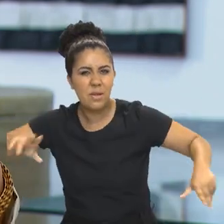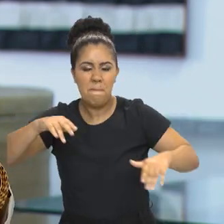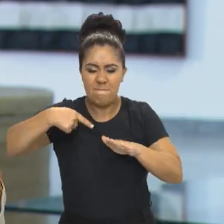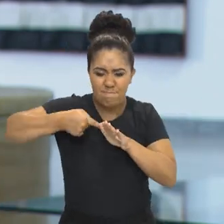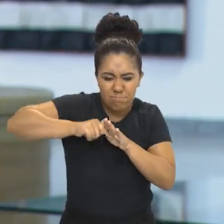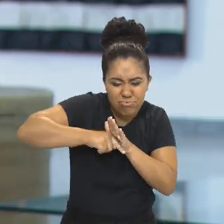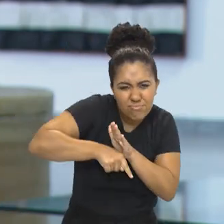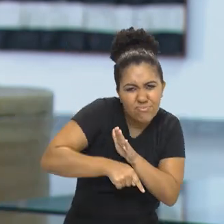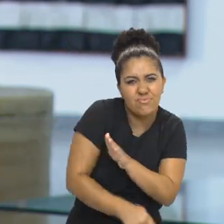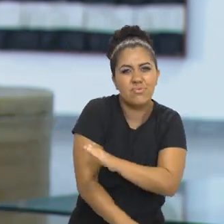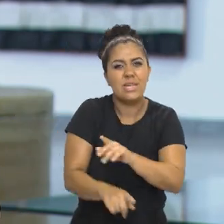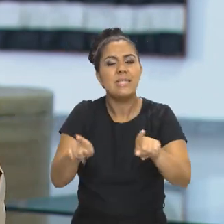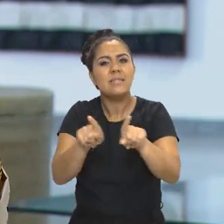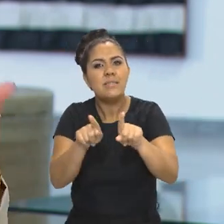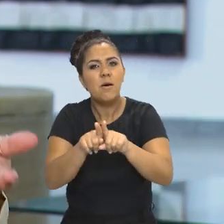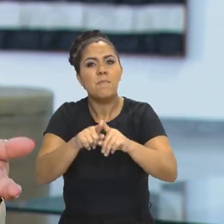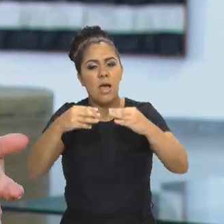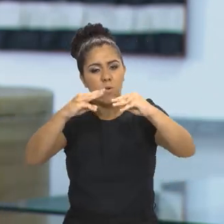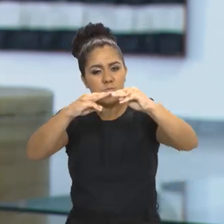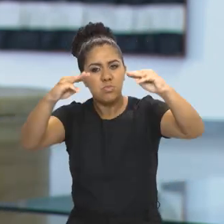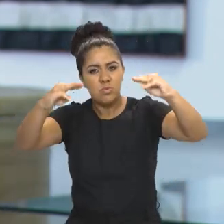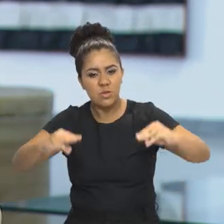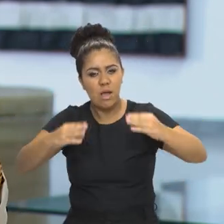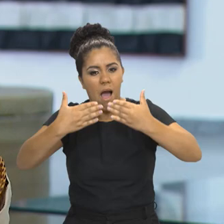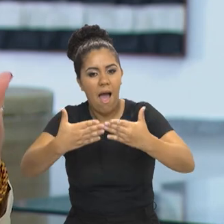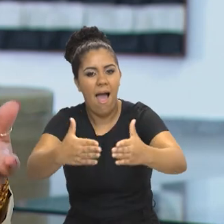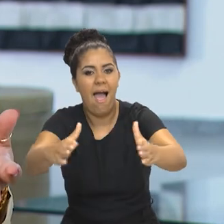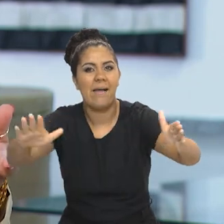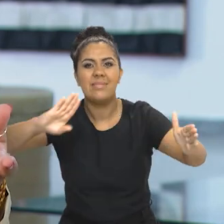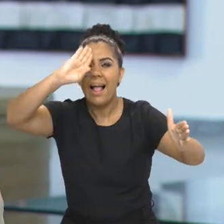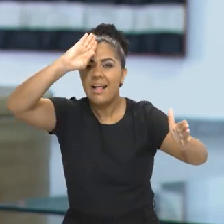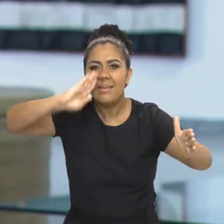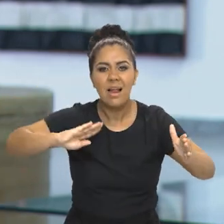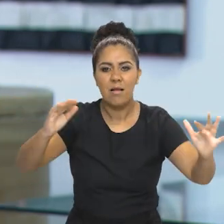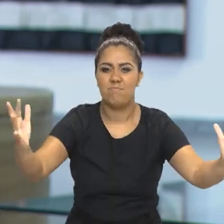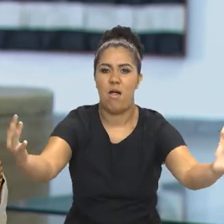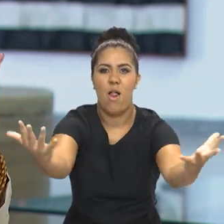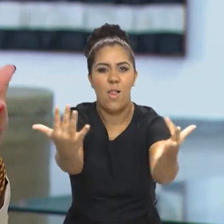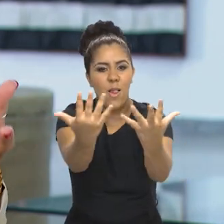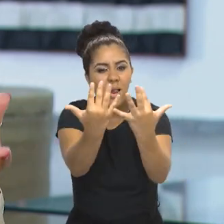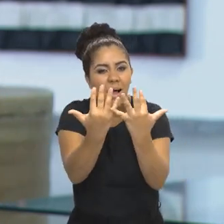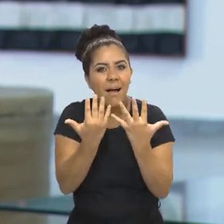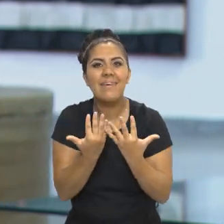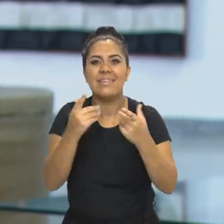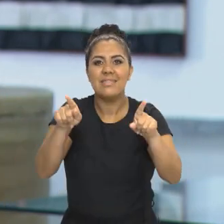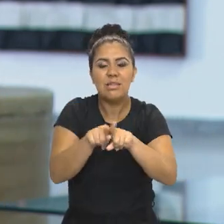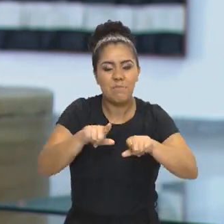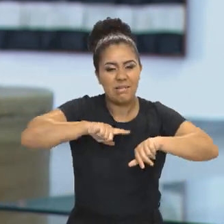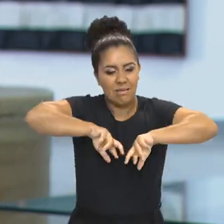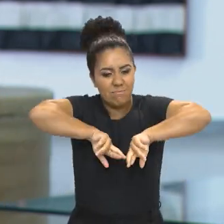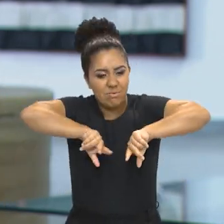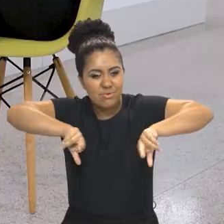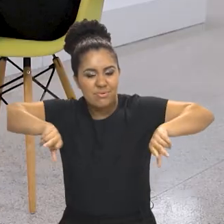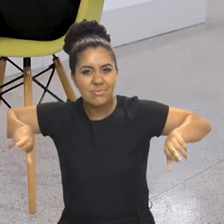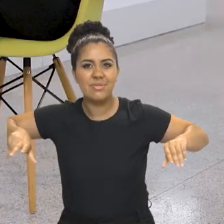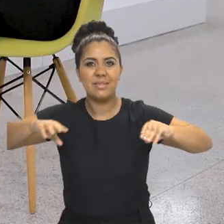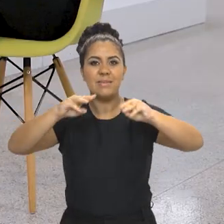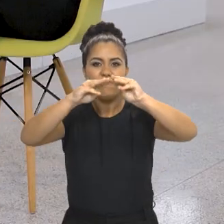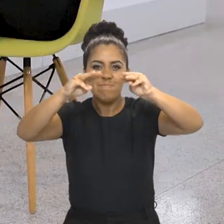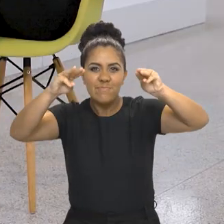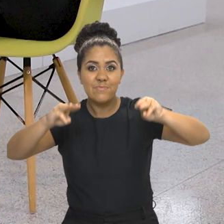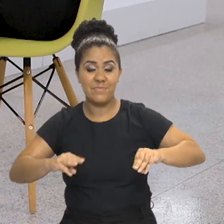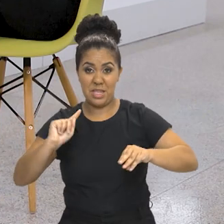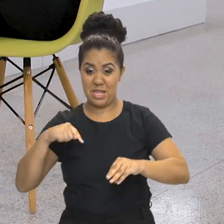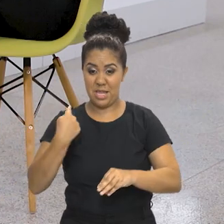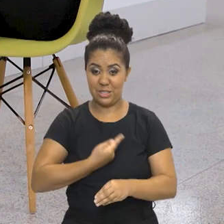densa, que abram as suas portas, inclusive gratuitamente, que diversifiquem a programação dos museus. E a